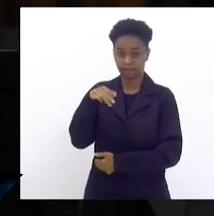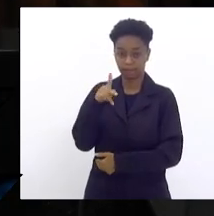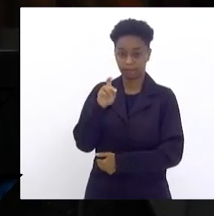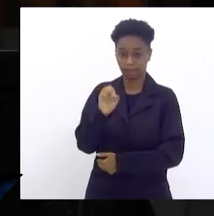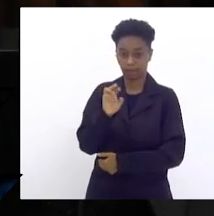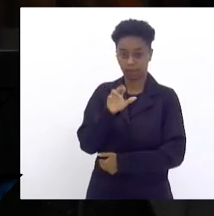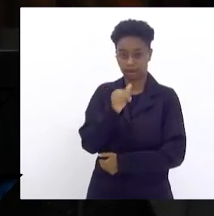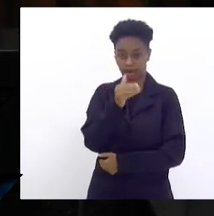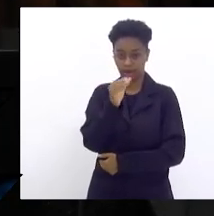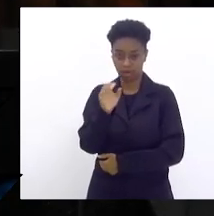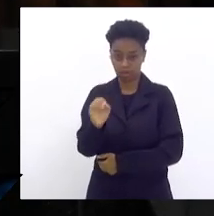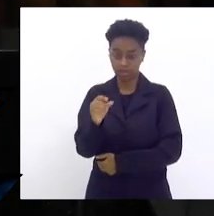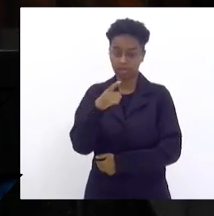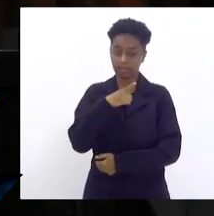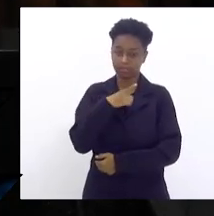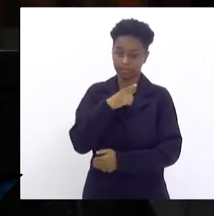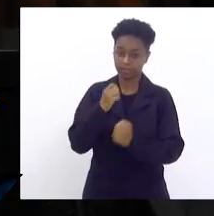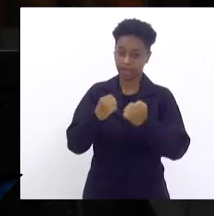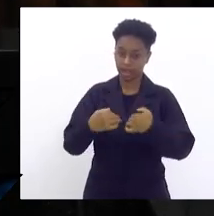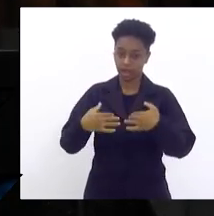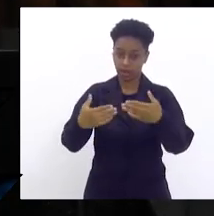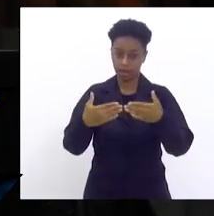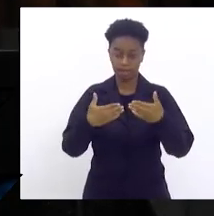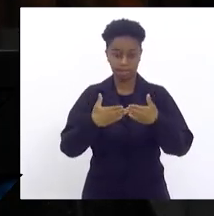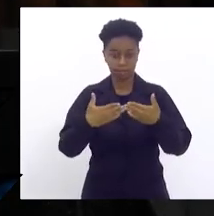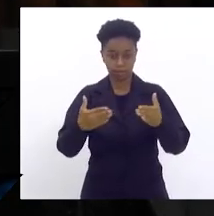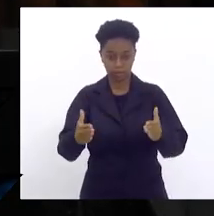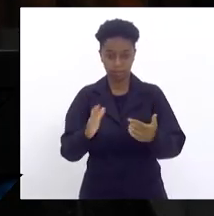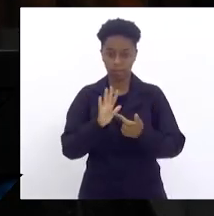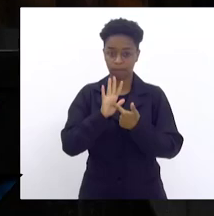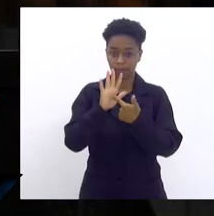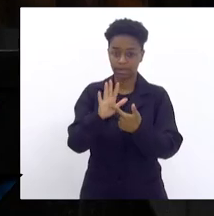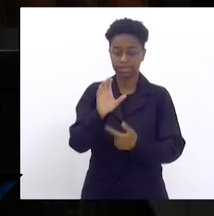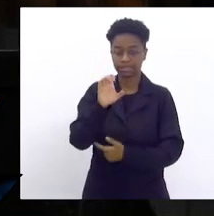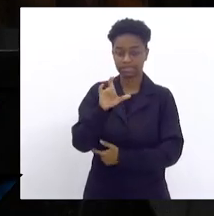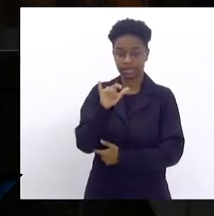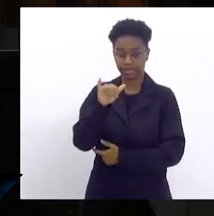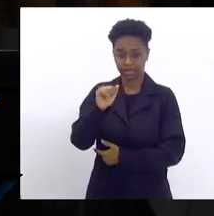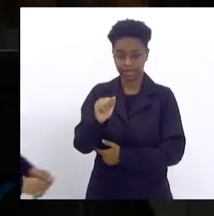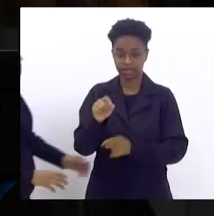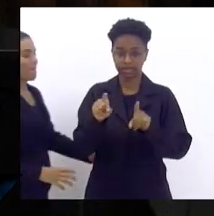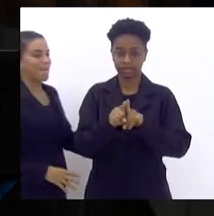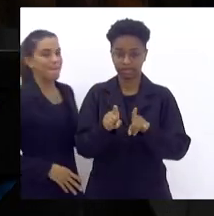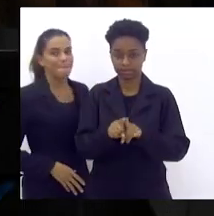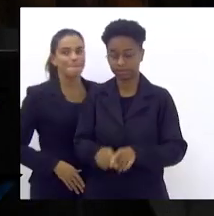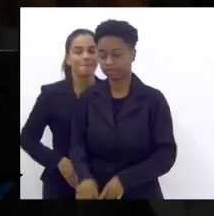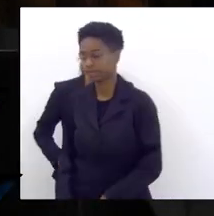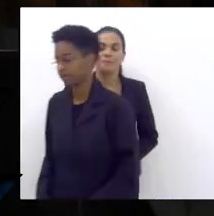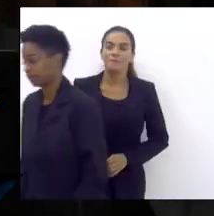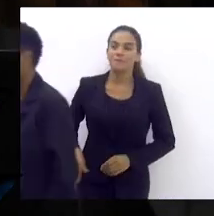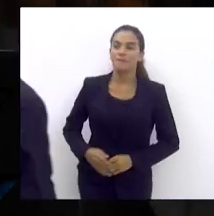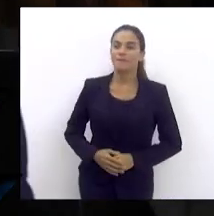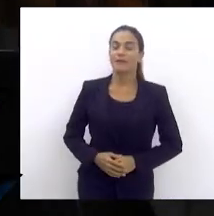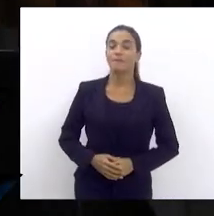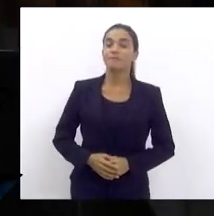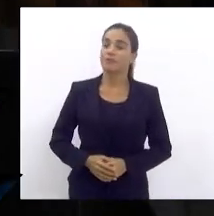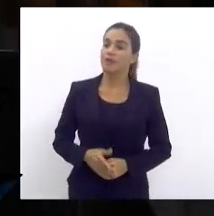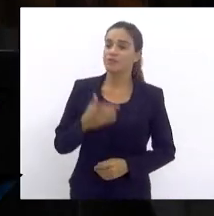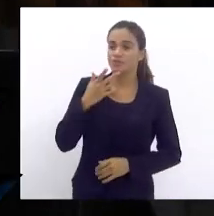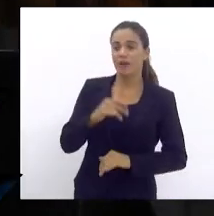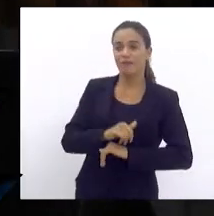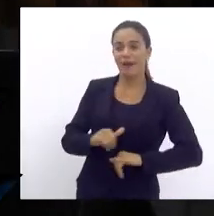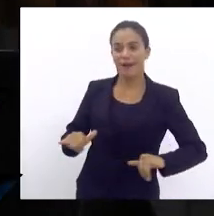pública, presidida pela deputada Célia Jordão e pelo deputado Anderson. Dito isso, senhor